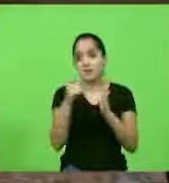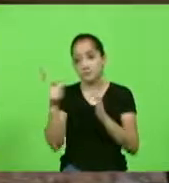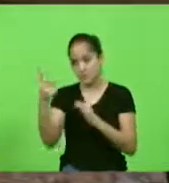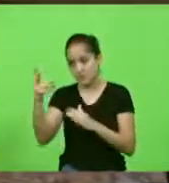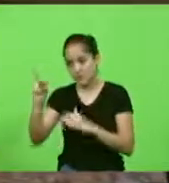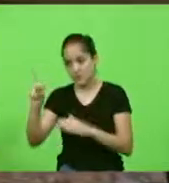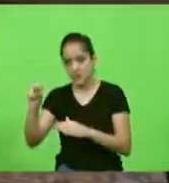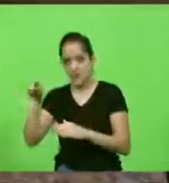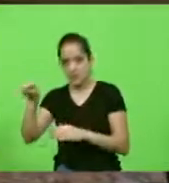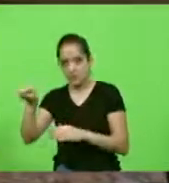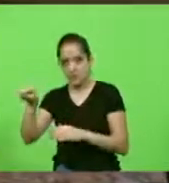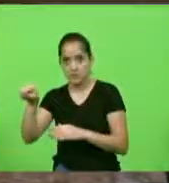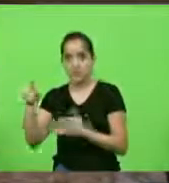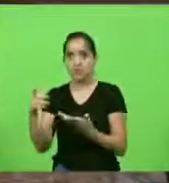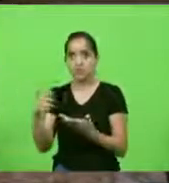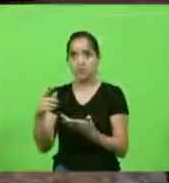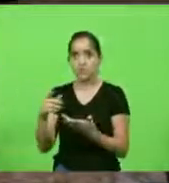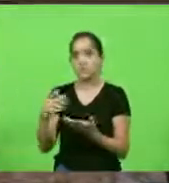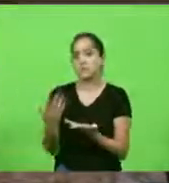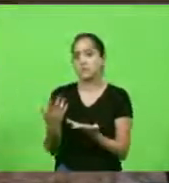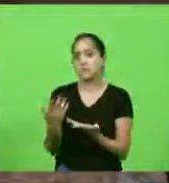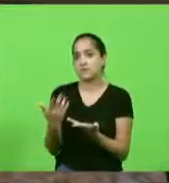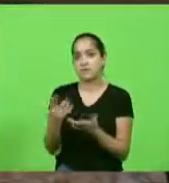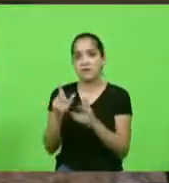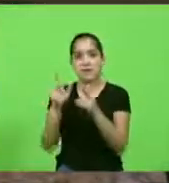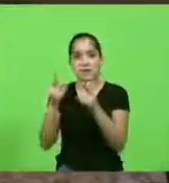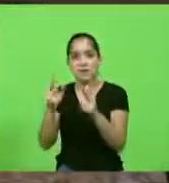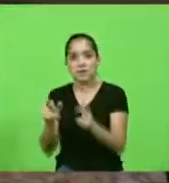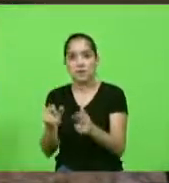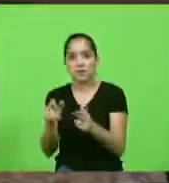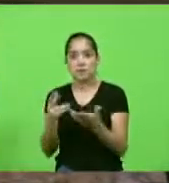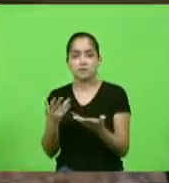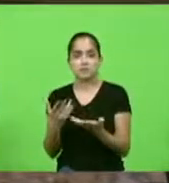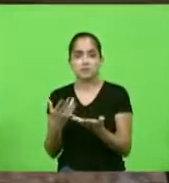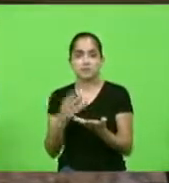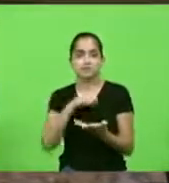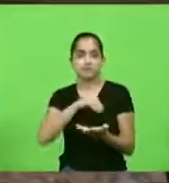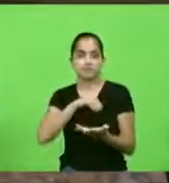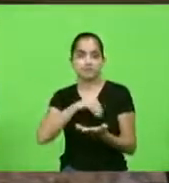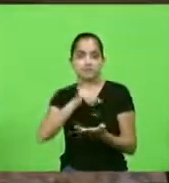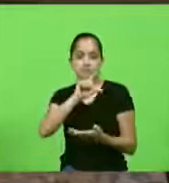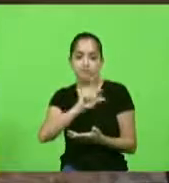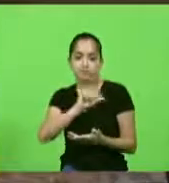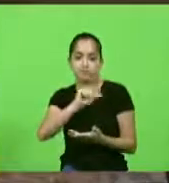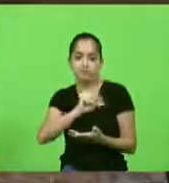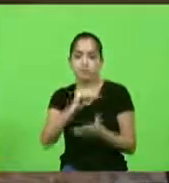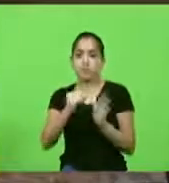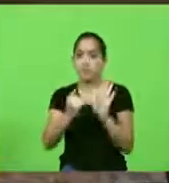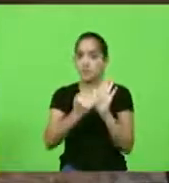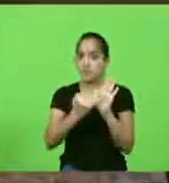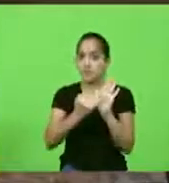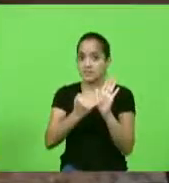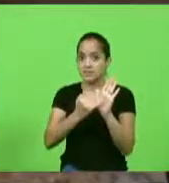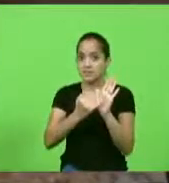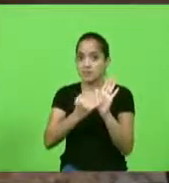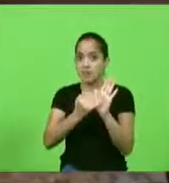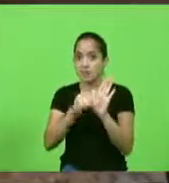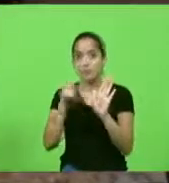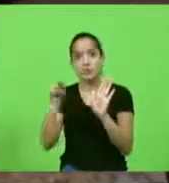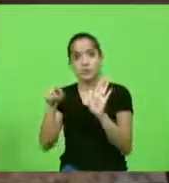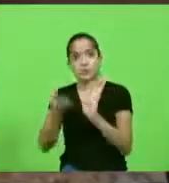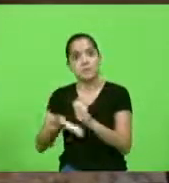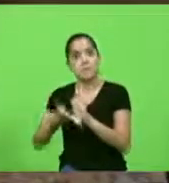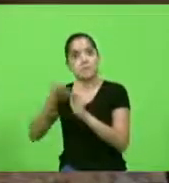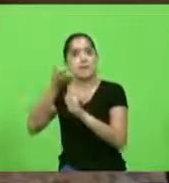come um quilo de arroz assim como o pobre que ganha um salário mínimo a diferença é que o imposto sobre esse um quilo de arroz vale muito